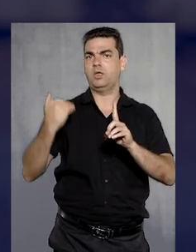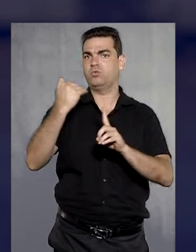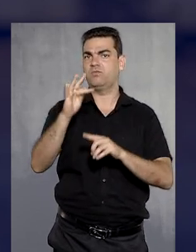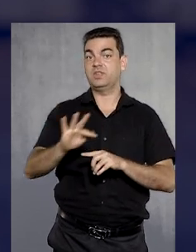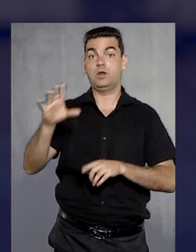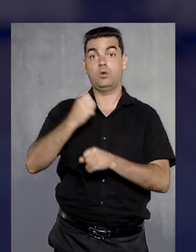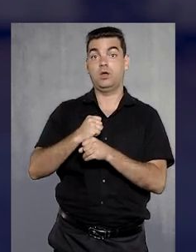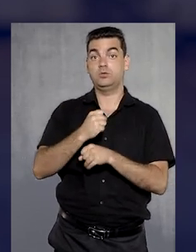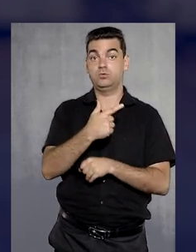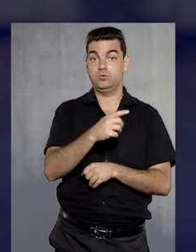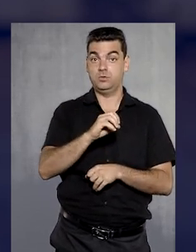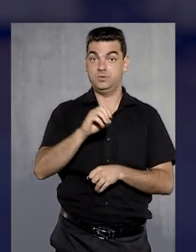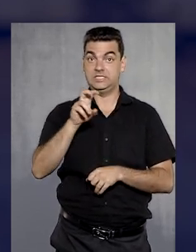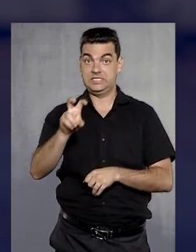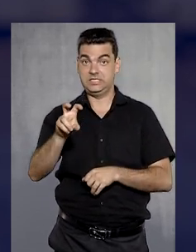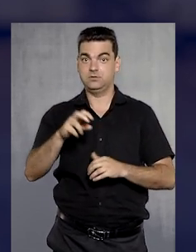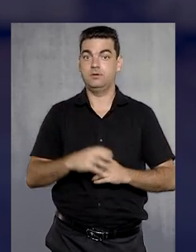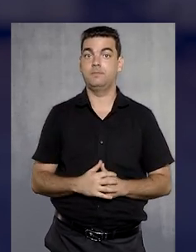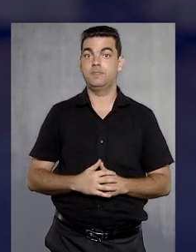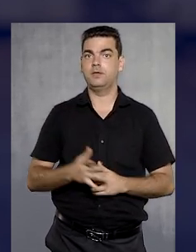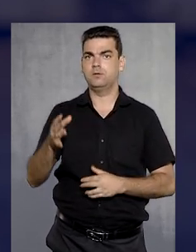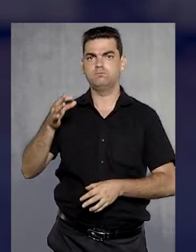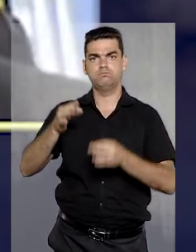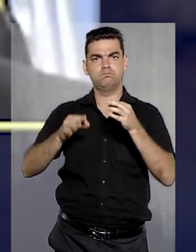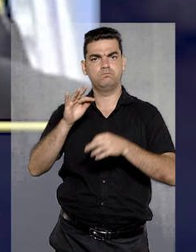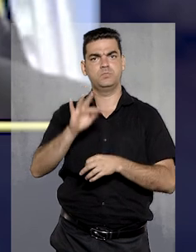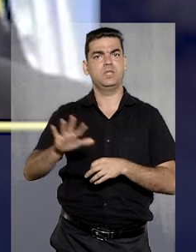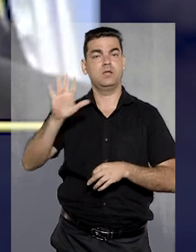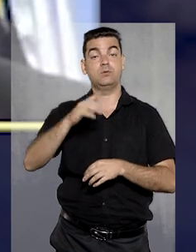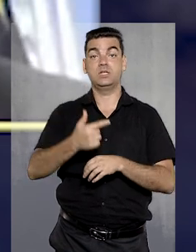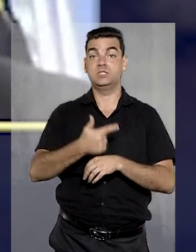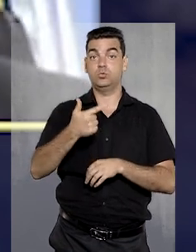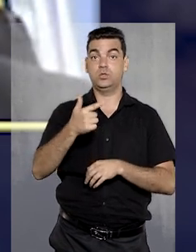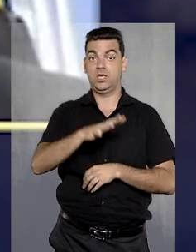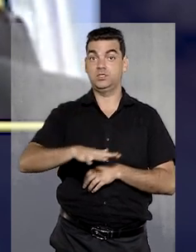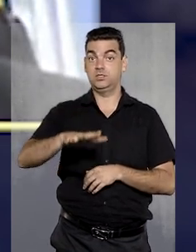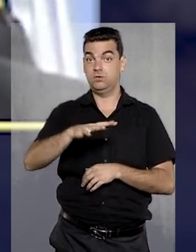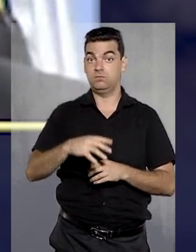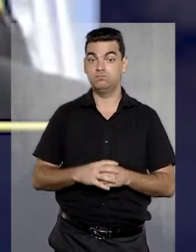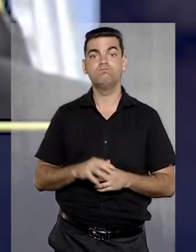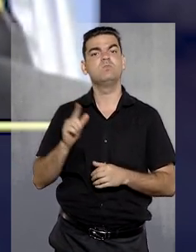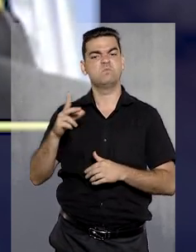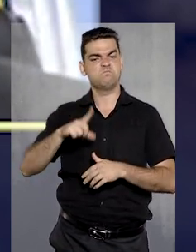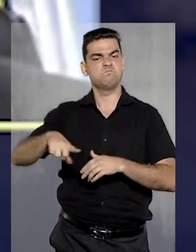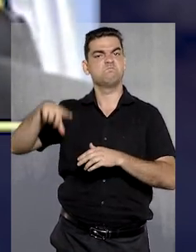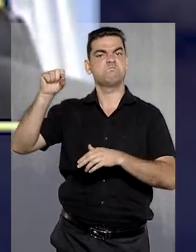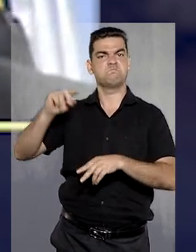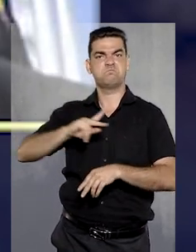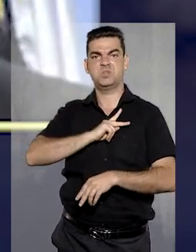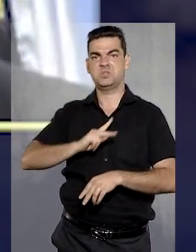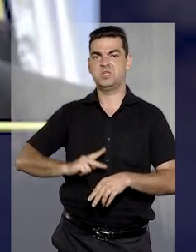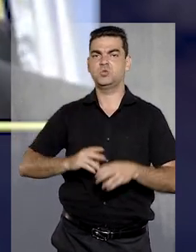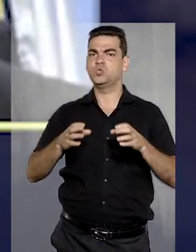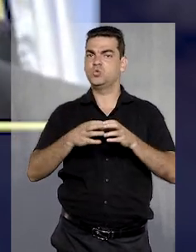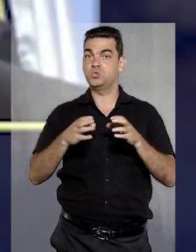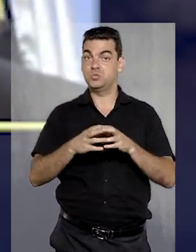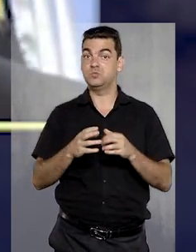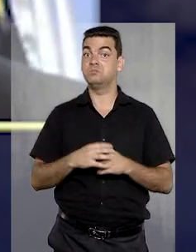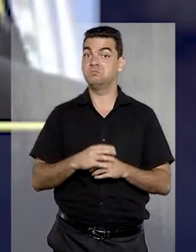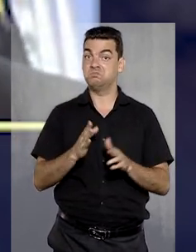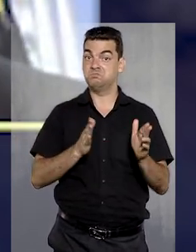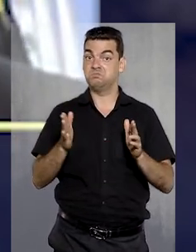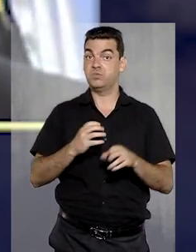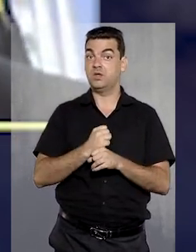desembargador federal em 2005. No Tribunal Regional Federal da Segunda Região, foi eleito